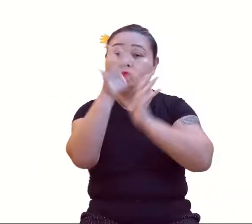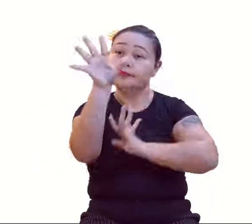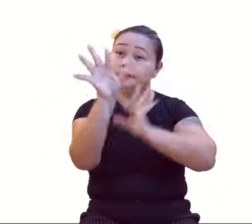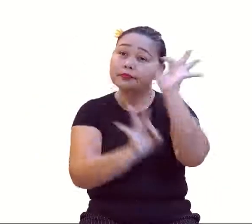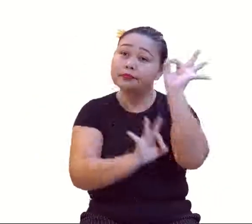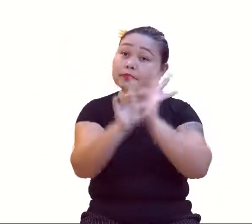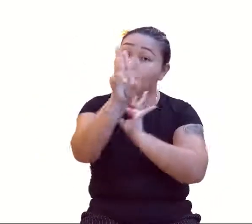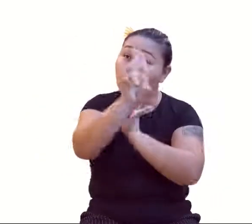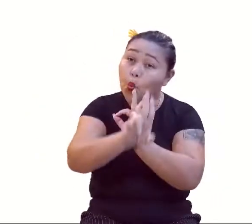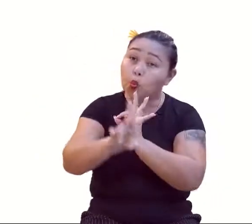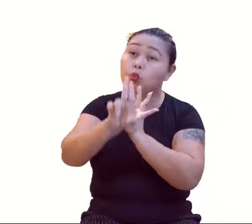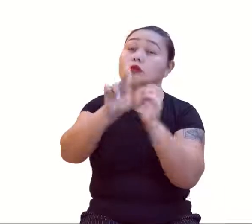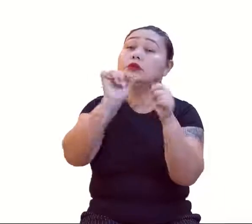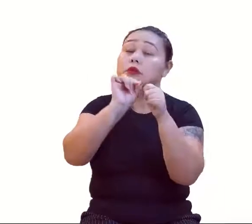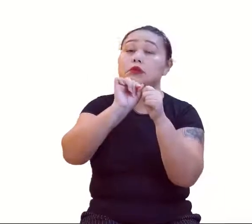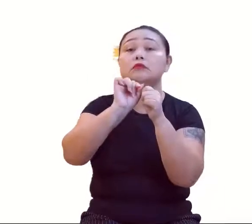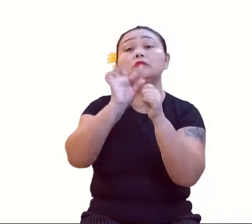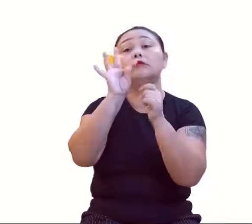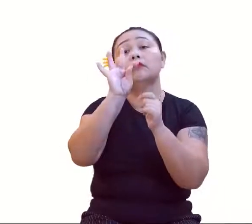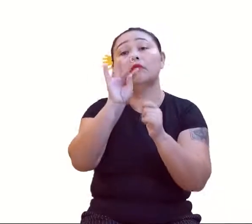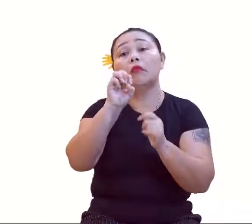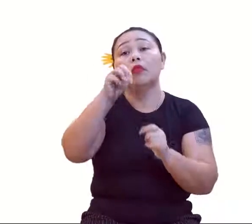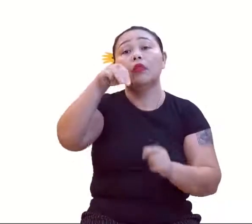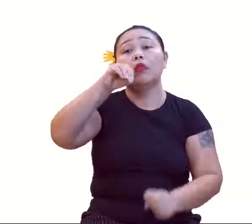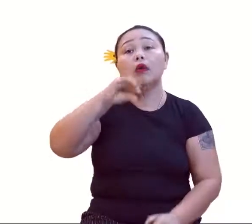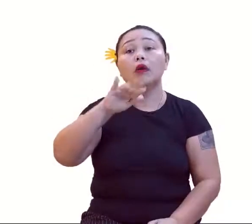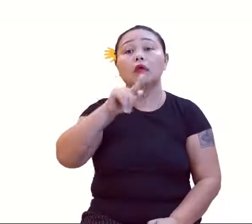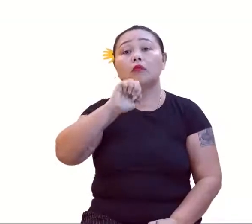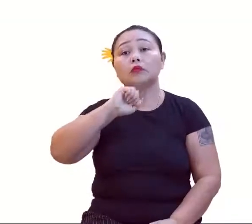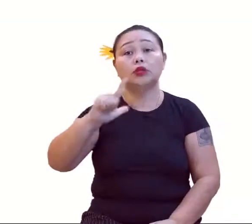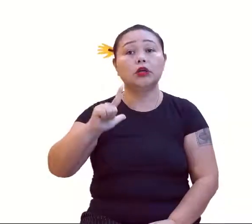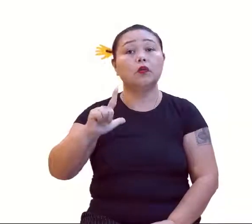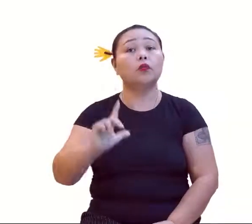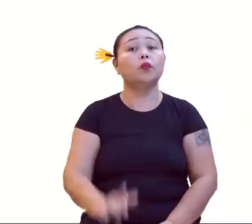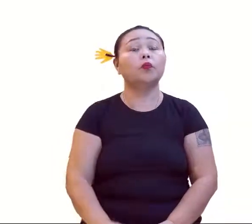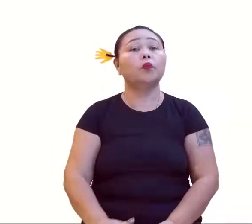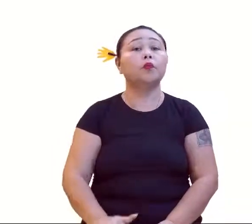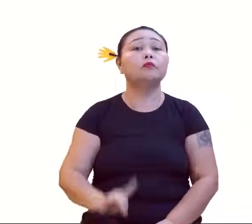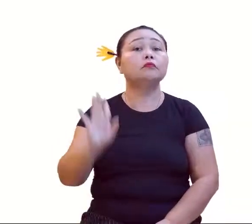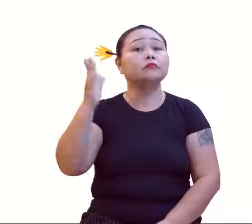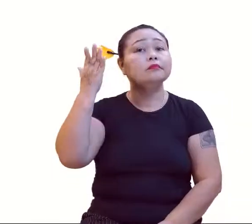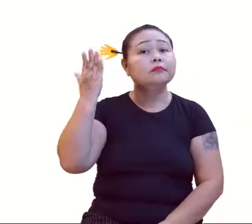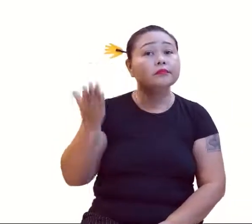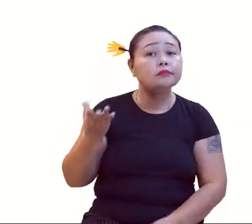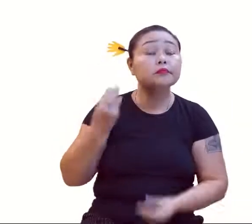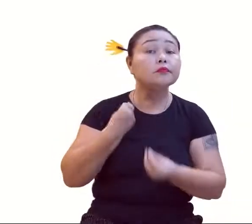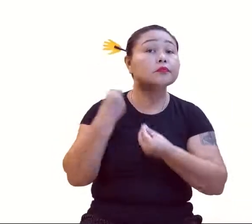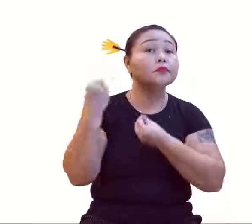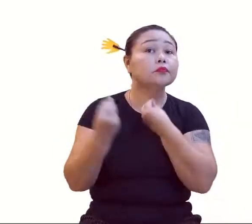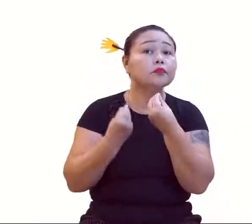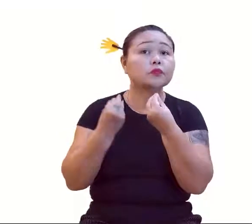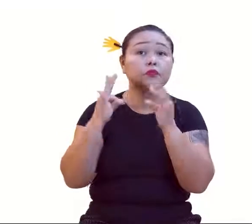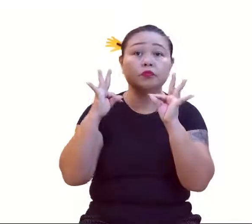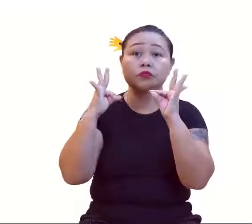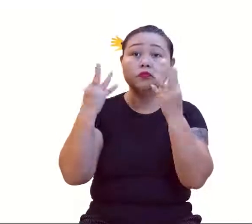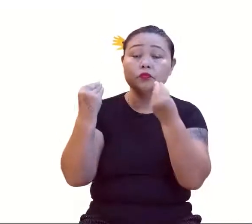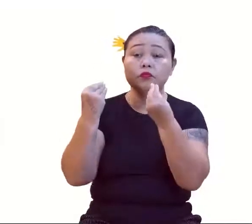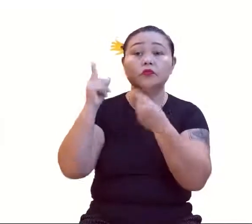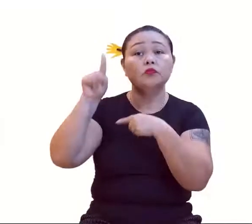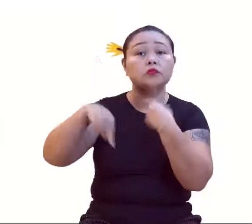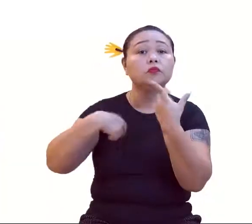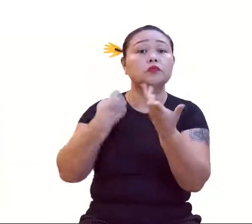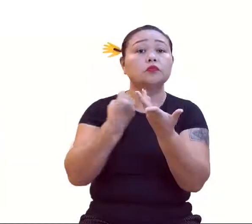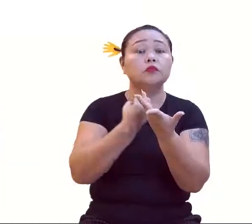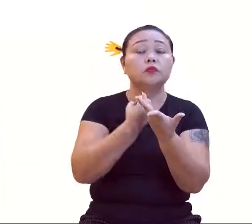nosso termo geral, certinho? Legal, né? Então, olha aí como é que a gente fica, né? Todos esses são os nossos,